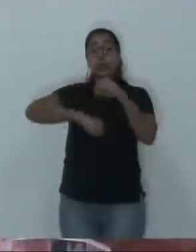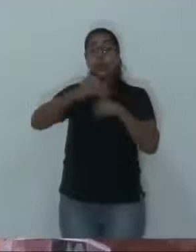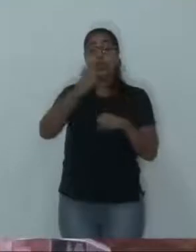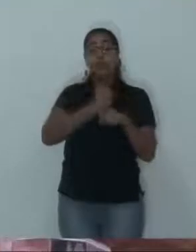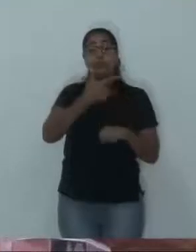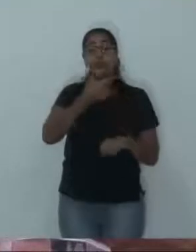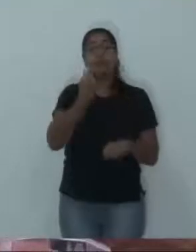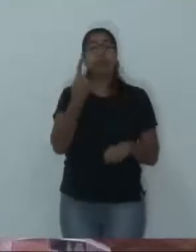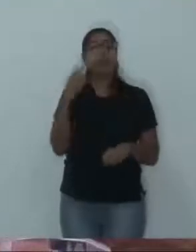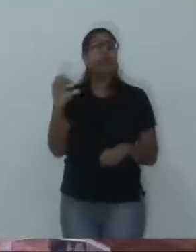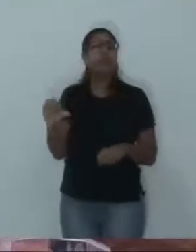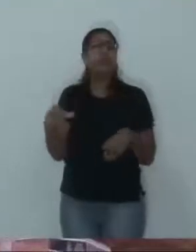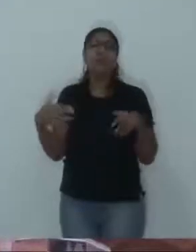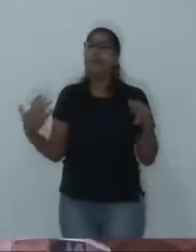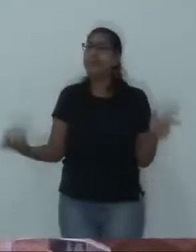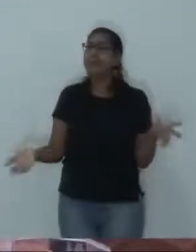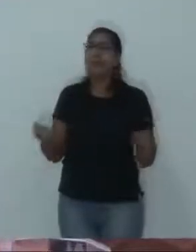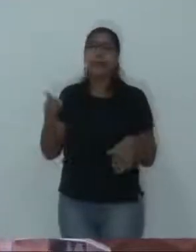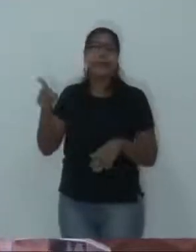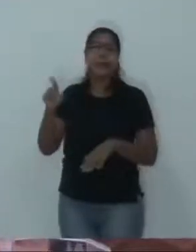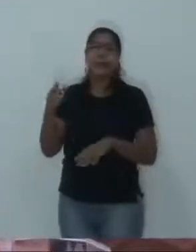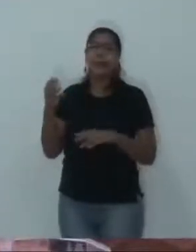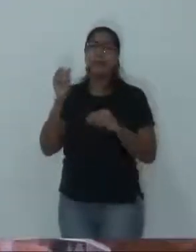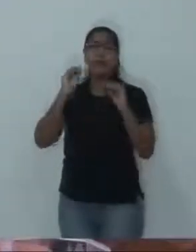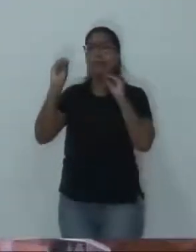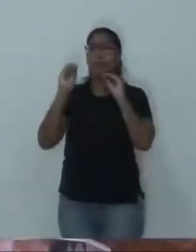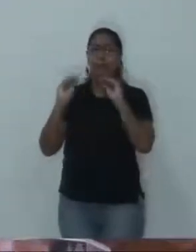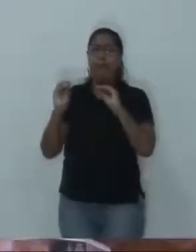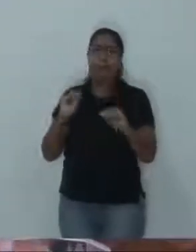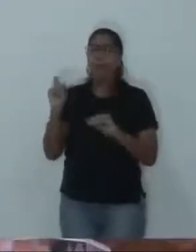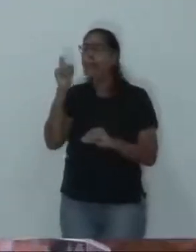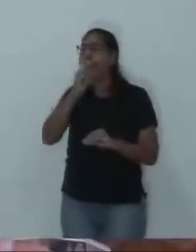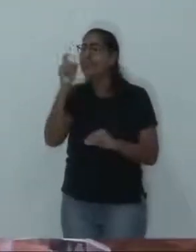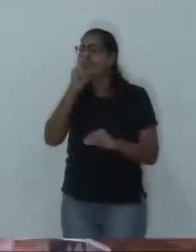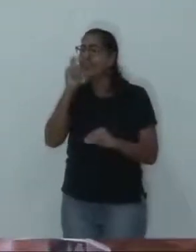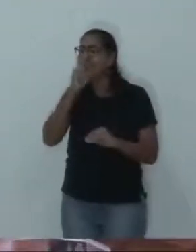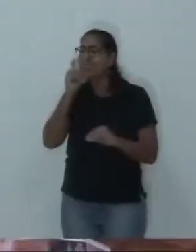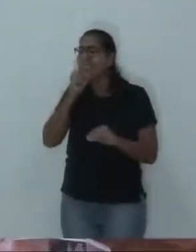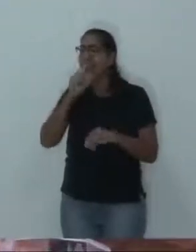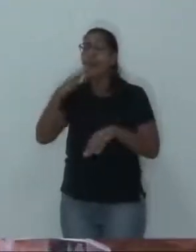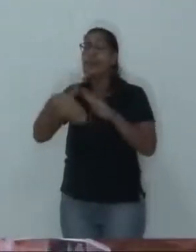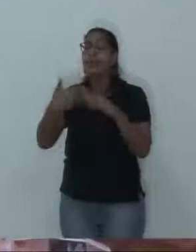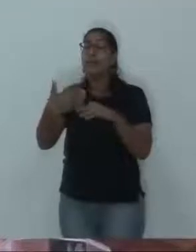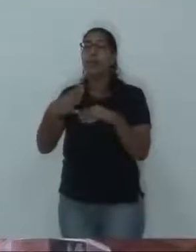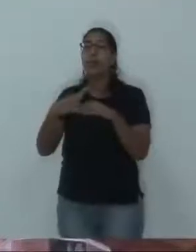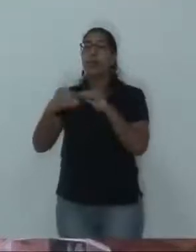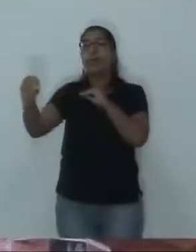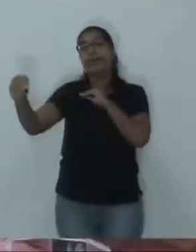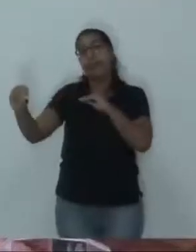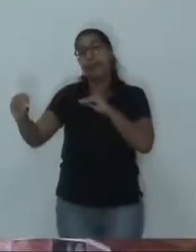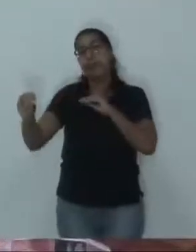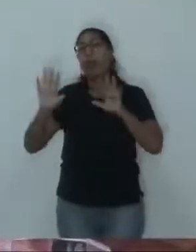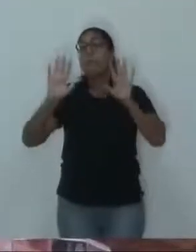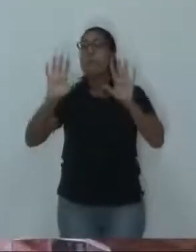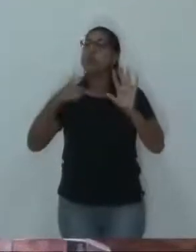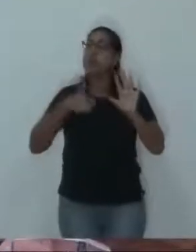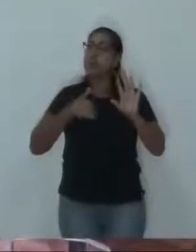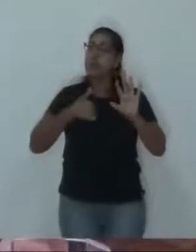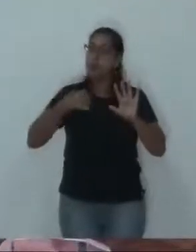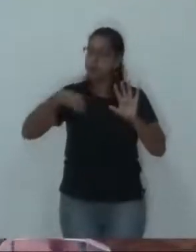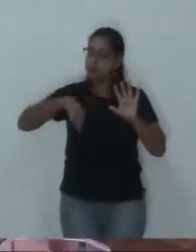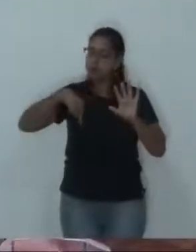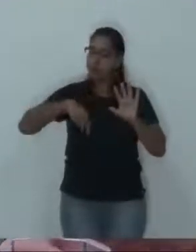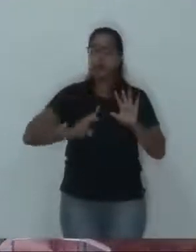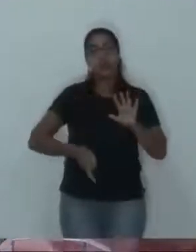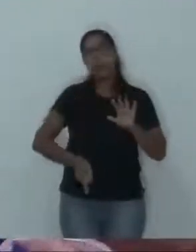uma vez, conta um monte de mentira e foge mais uma vez, mas eu vou estar aqui para discutir onde ele quiser, como ele